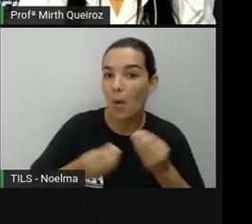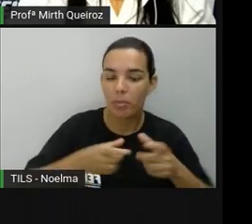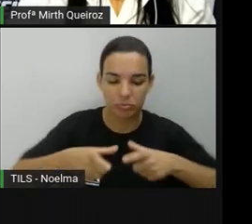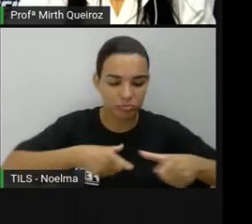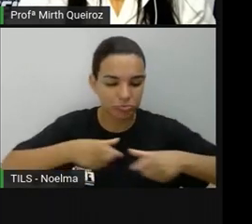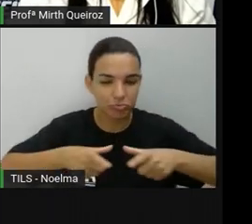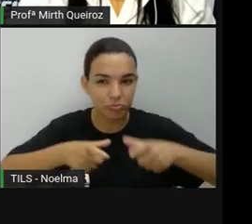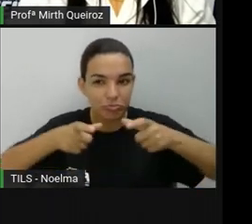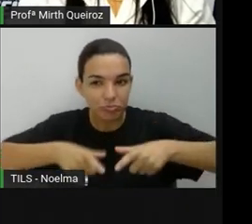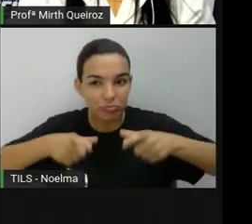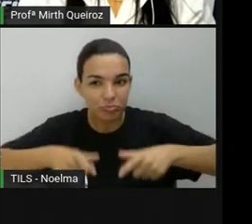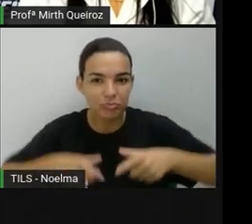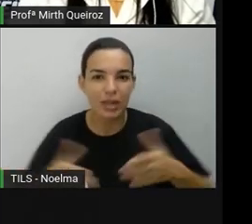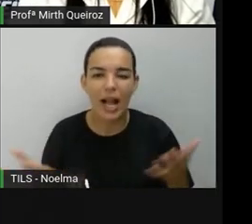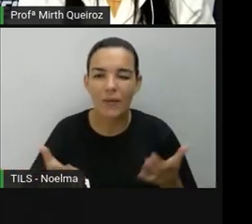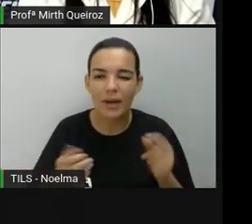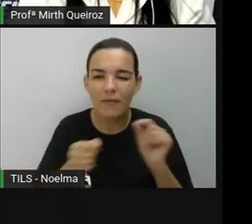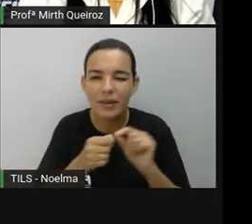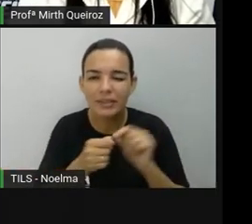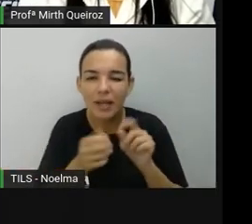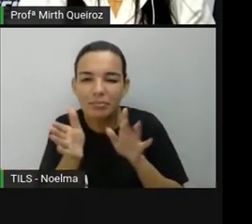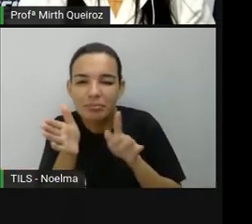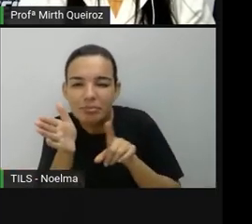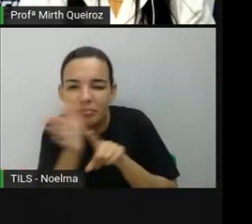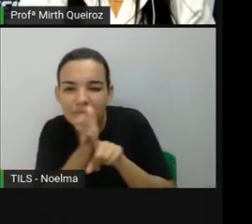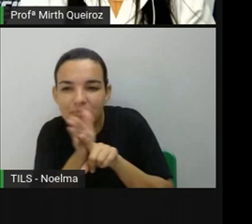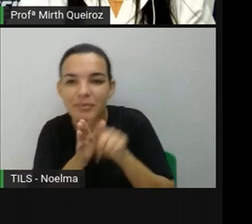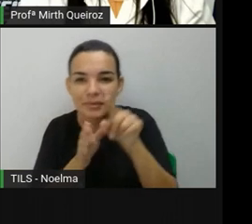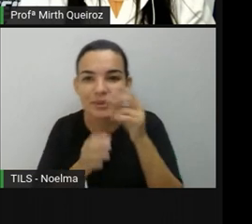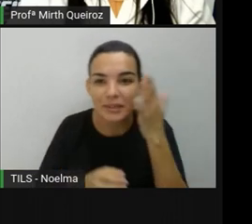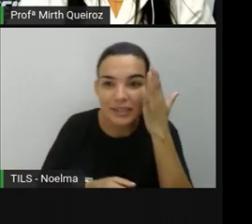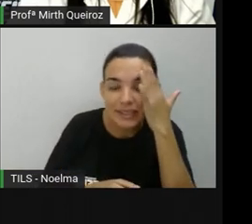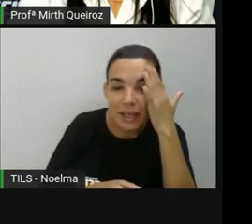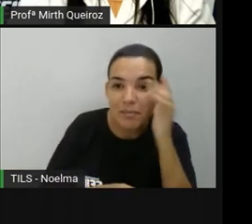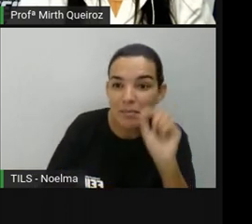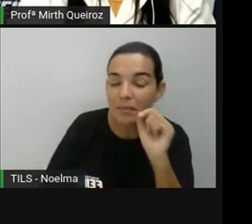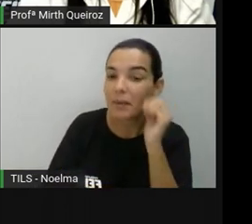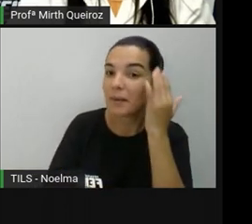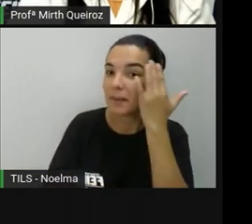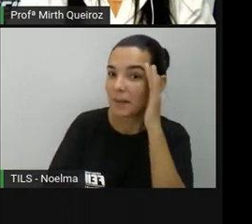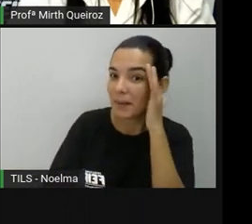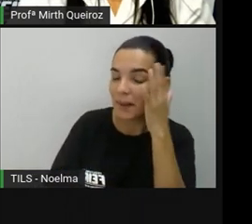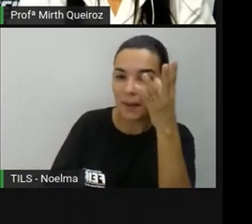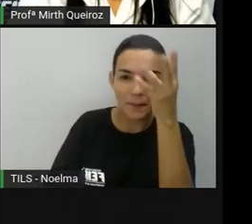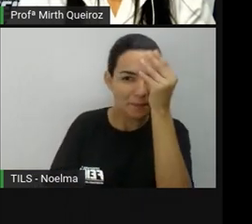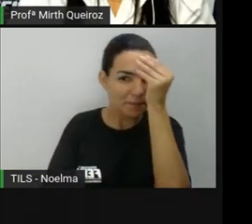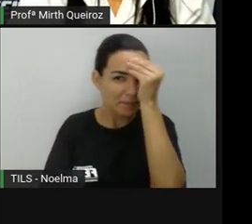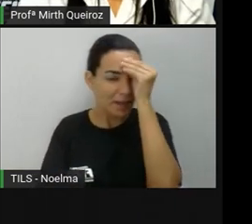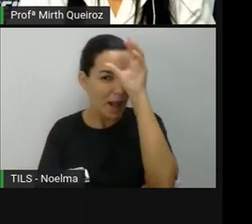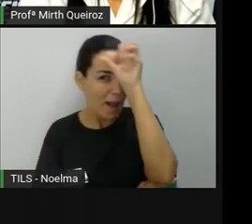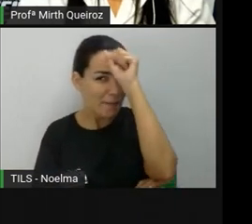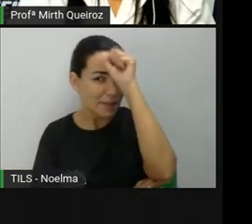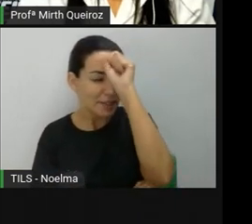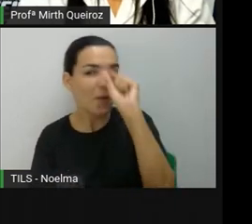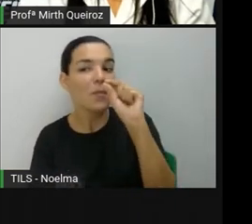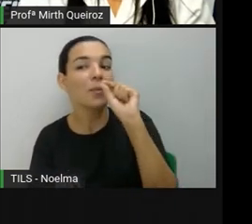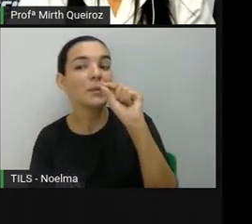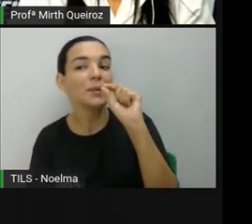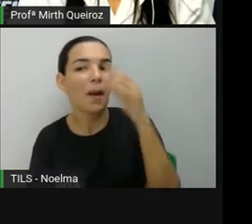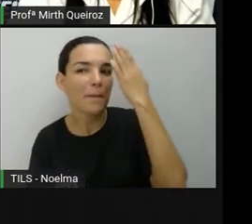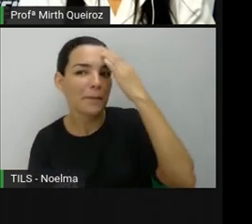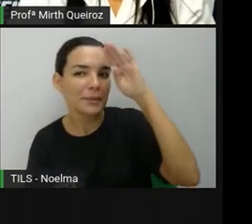momento a gente vai fazer um testezinho aí para ver se vocês realmente conseguiram compreender o que que são esses pontos